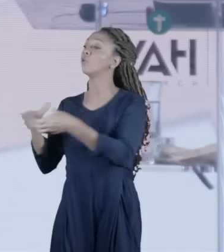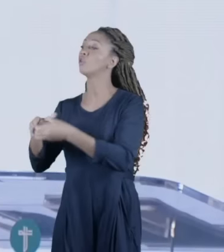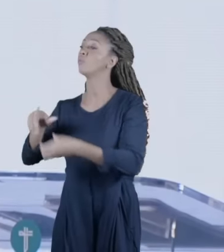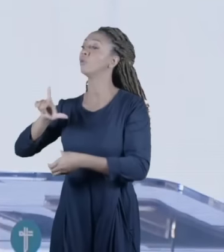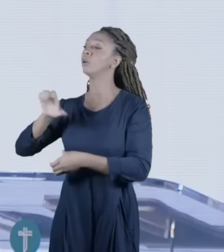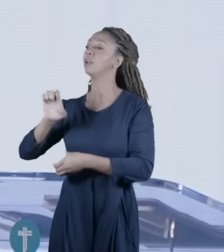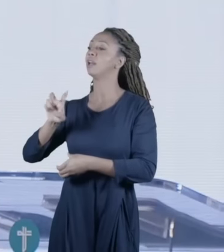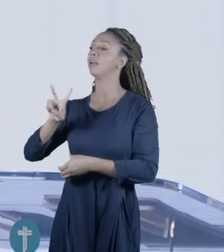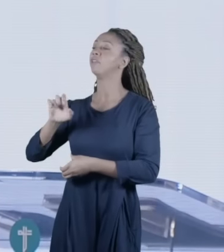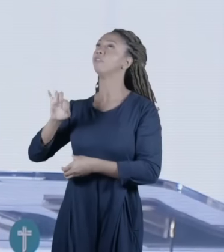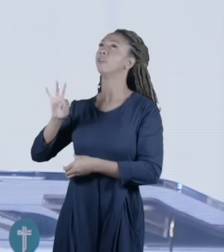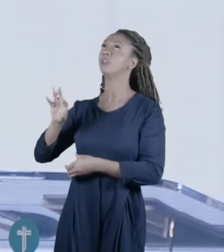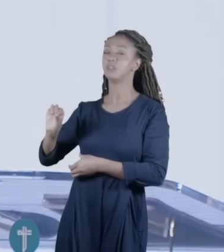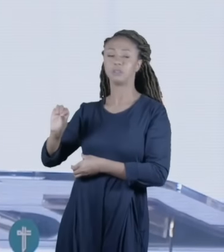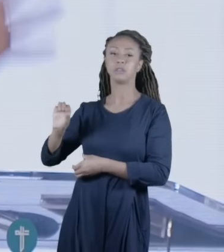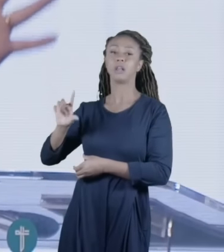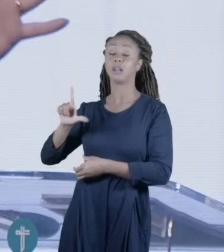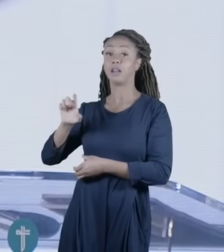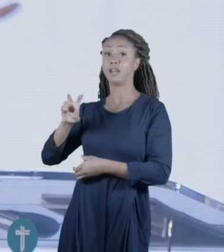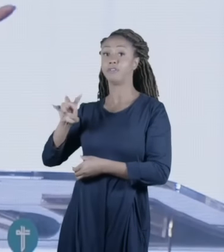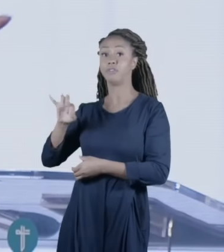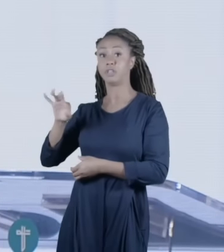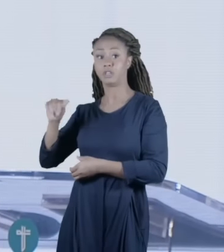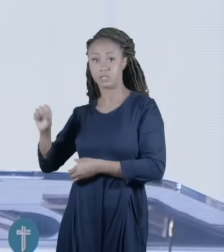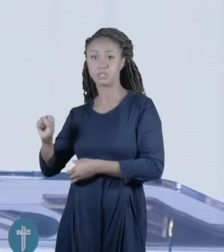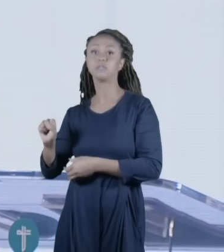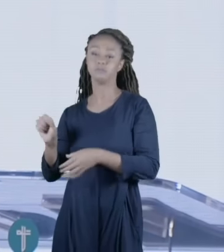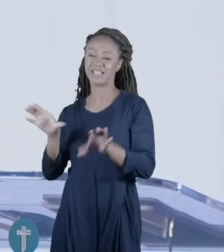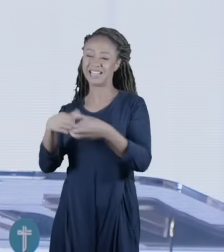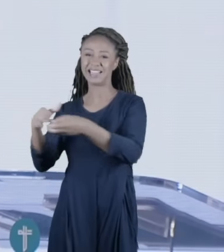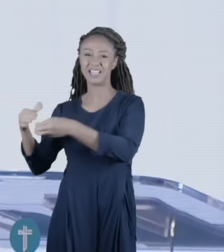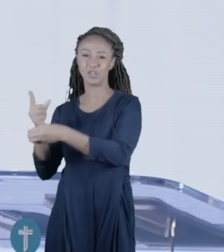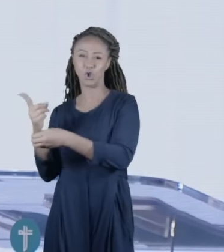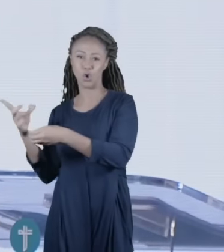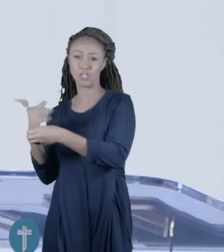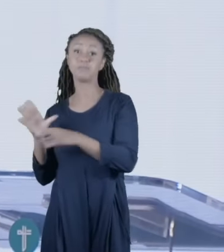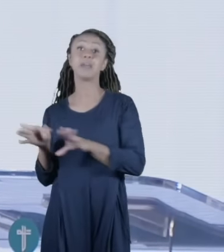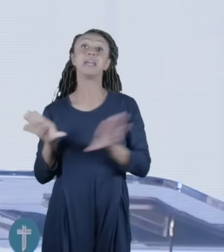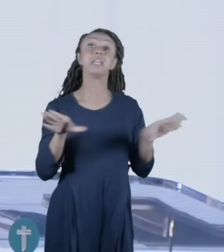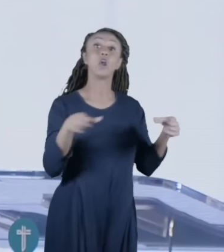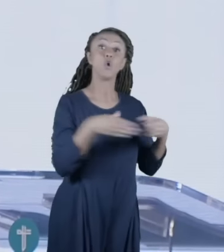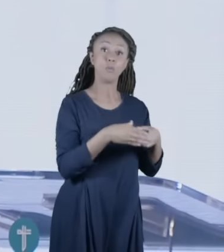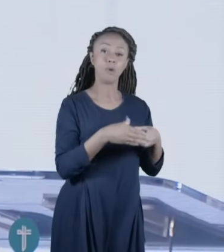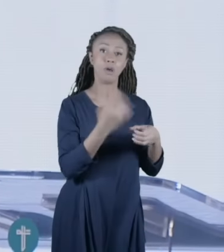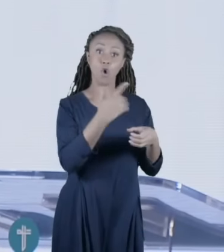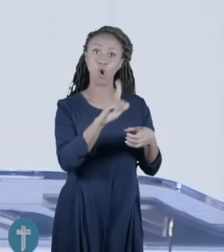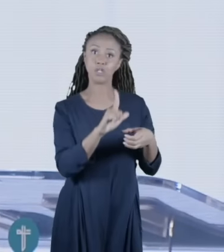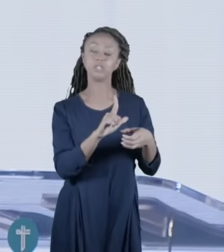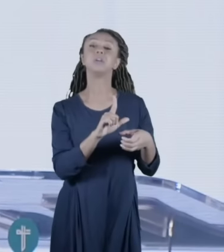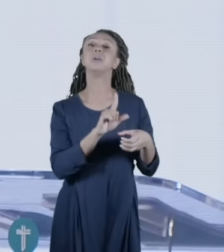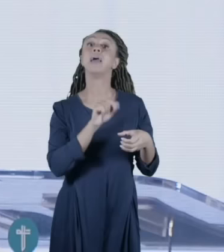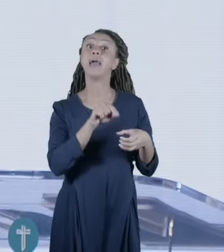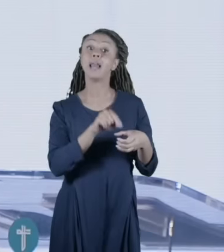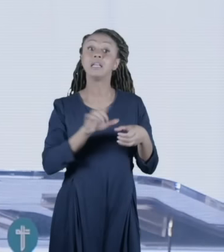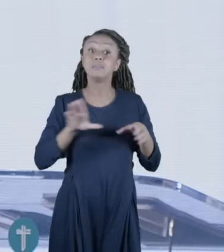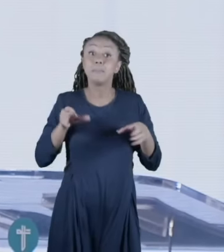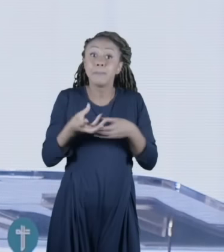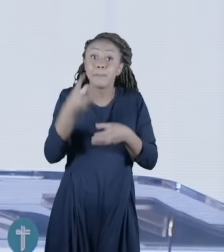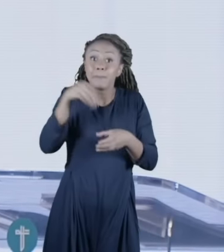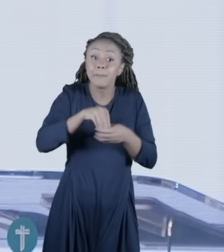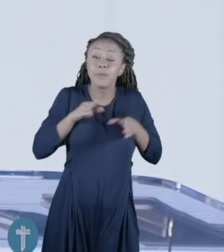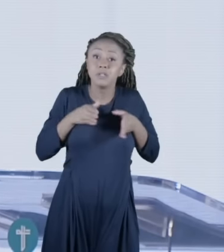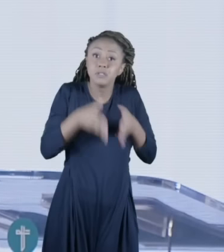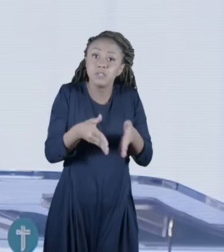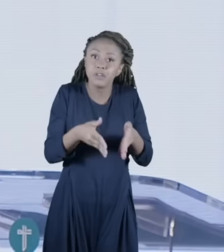quem são os Coen. Levitas é uma das doze tribos e Coen é uma família específica dentro dessa tribo. E essa